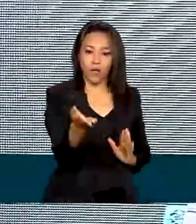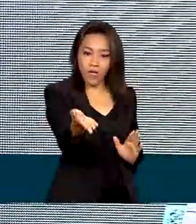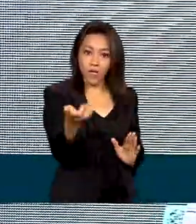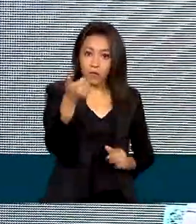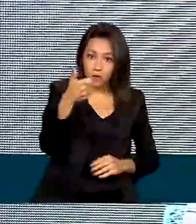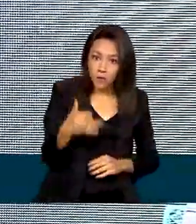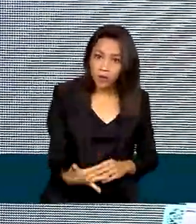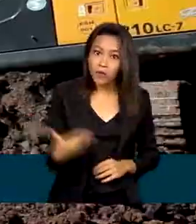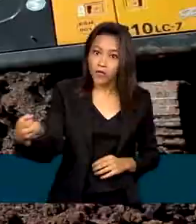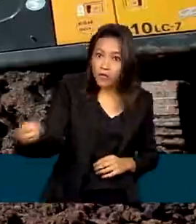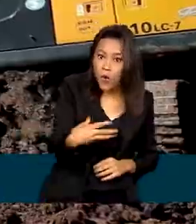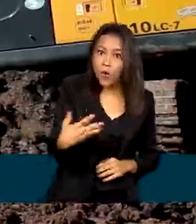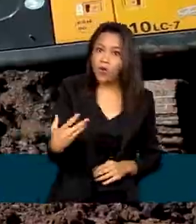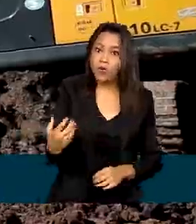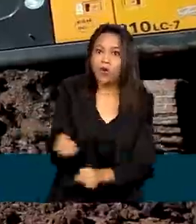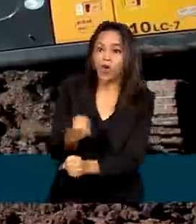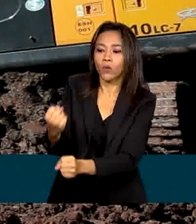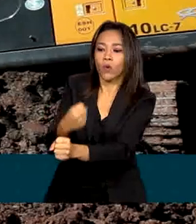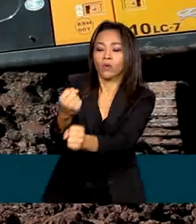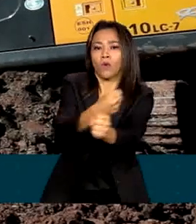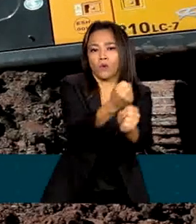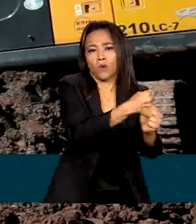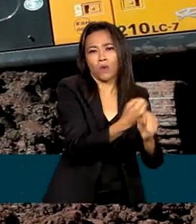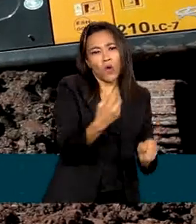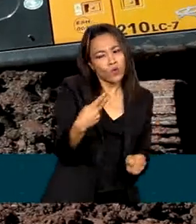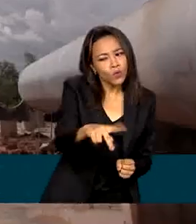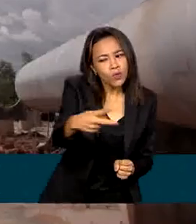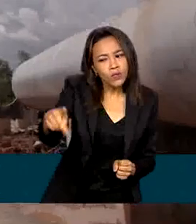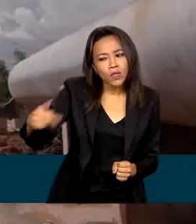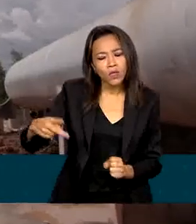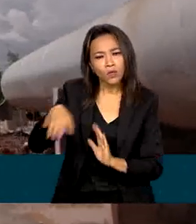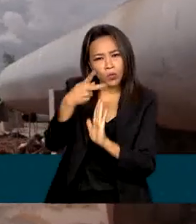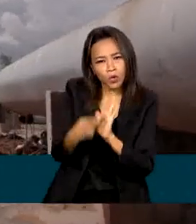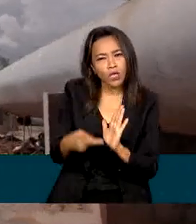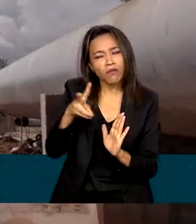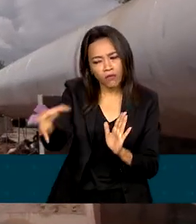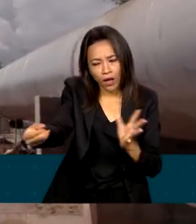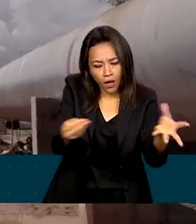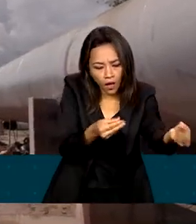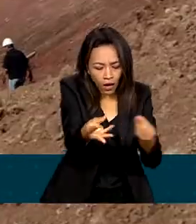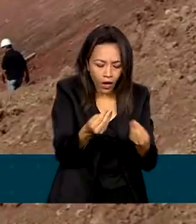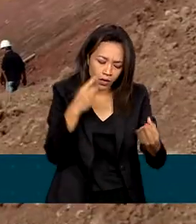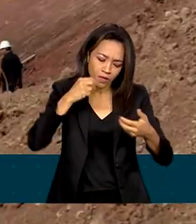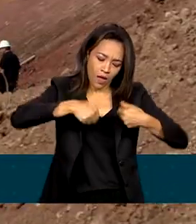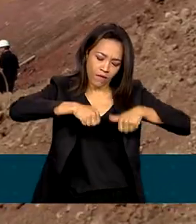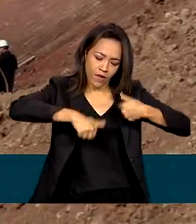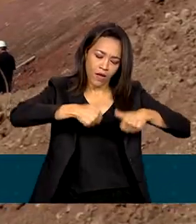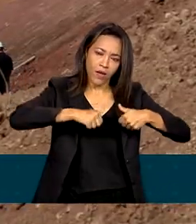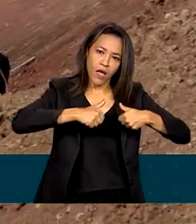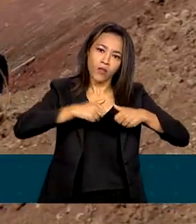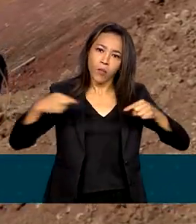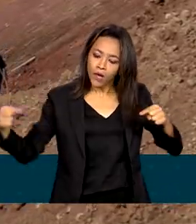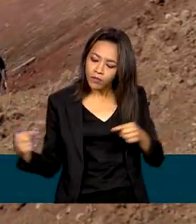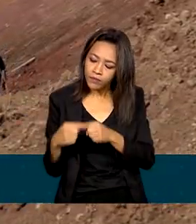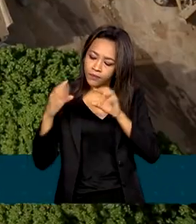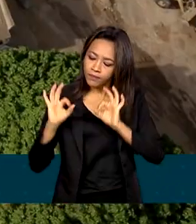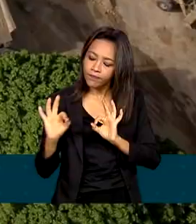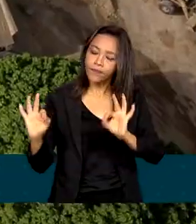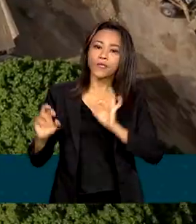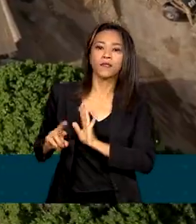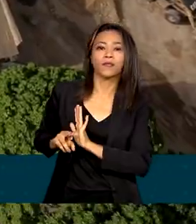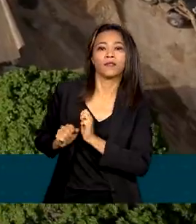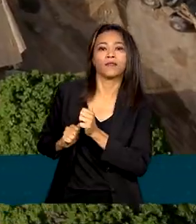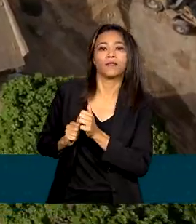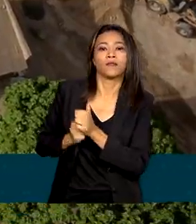que as novas obras terão seus projetos analisados já com previsão de alinhamento com as demandas ambientais,